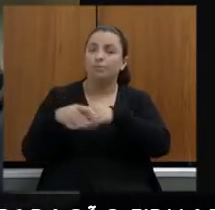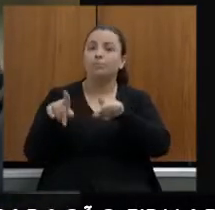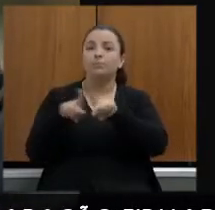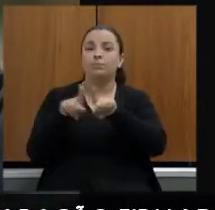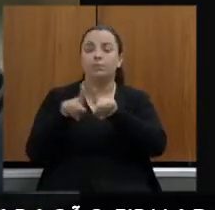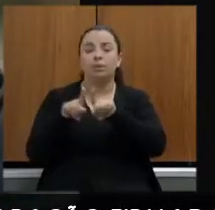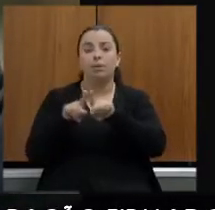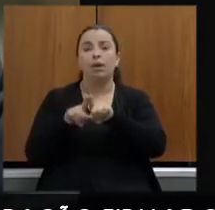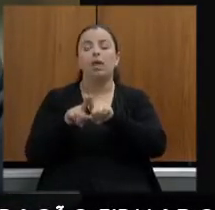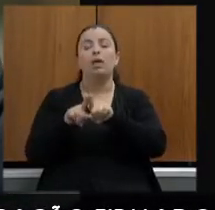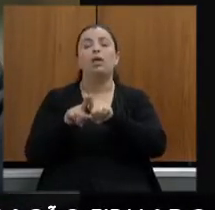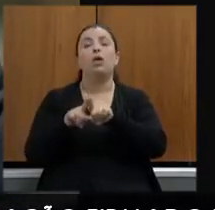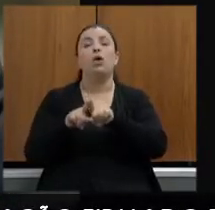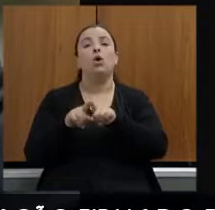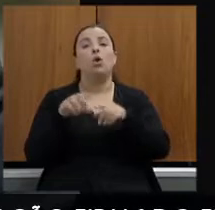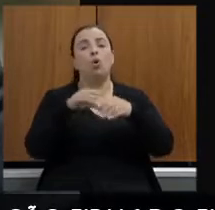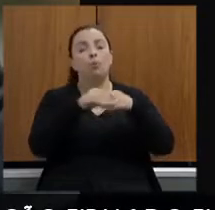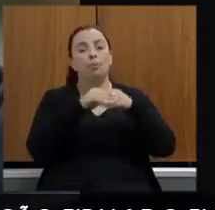os demais